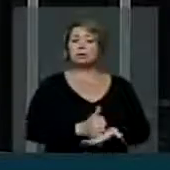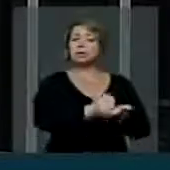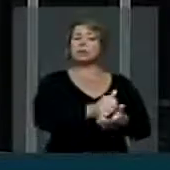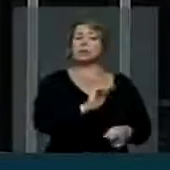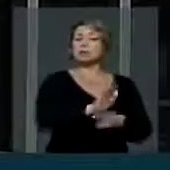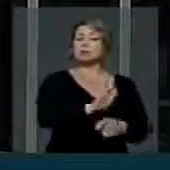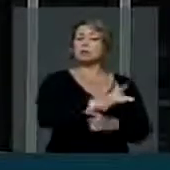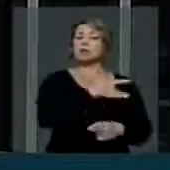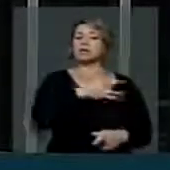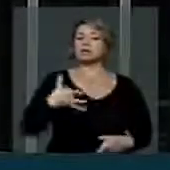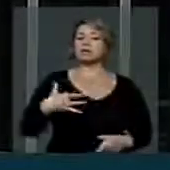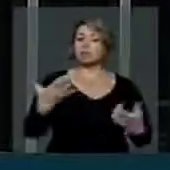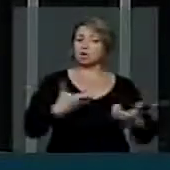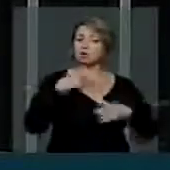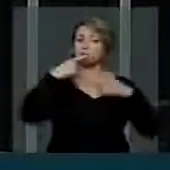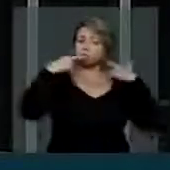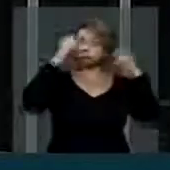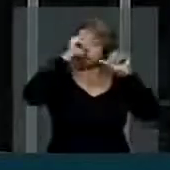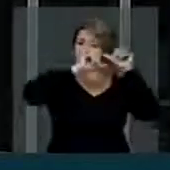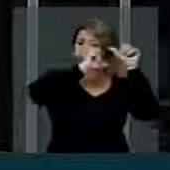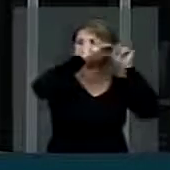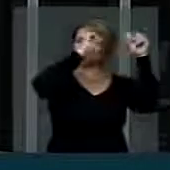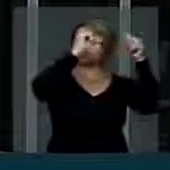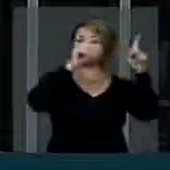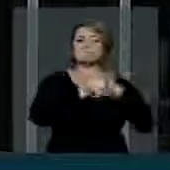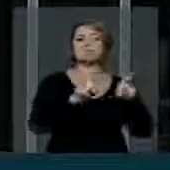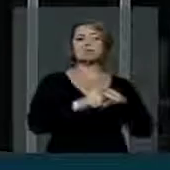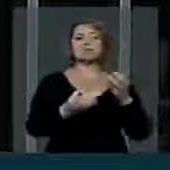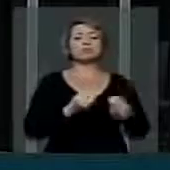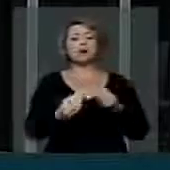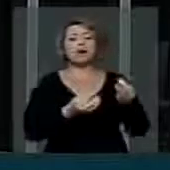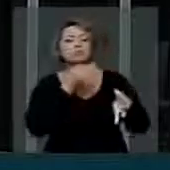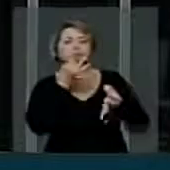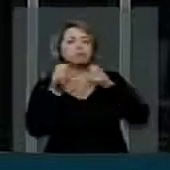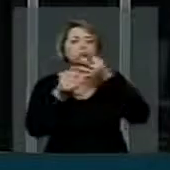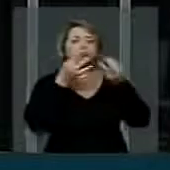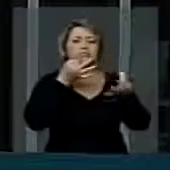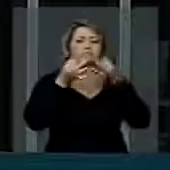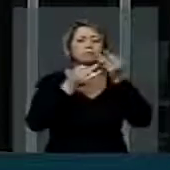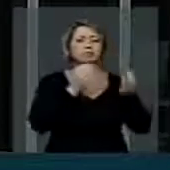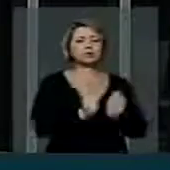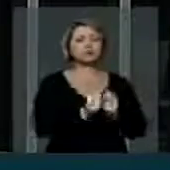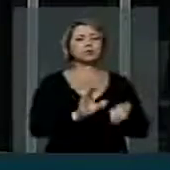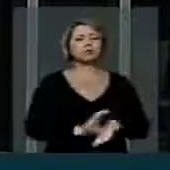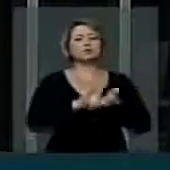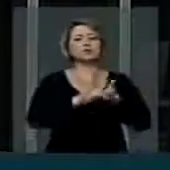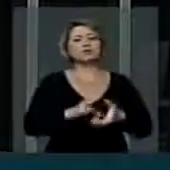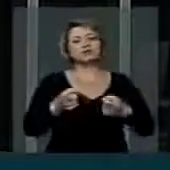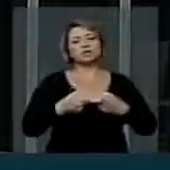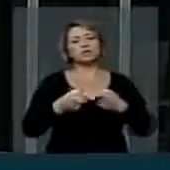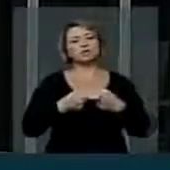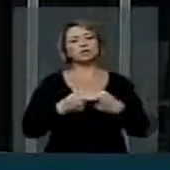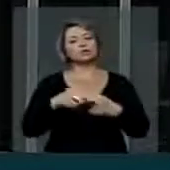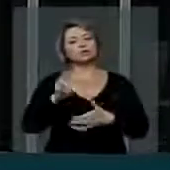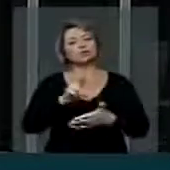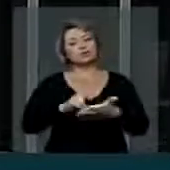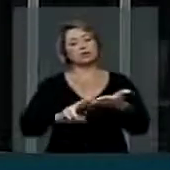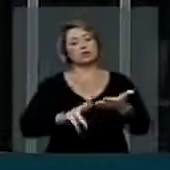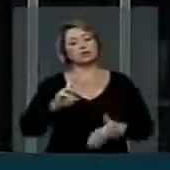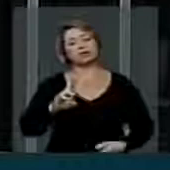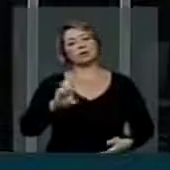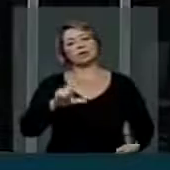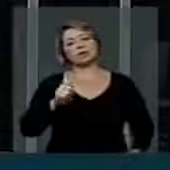saúde, mas que agora, esse entendimento feito, produzido e construído com o Conselho Federal de Medicina, com o relator da matéria,